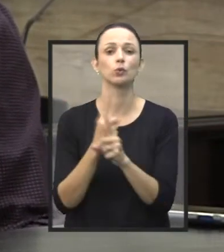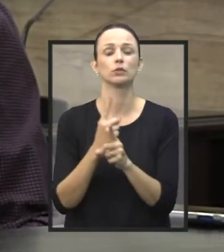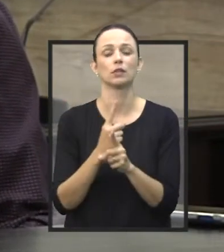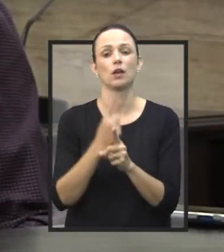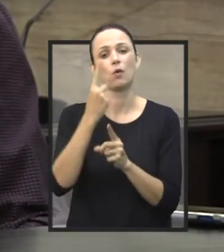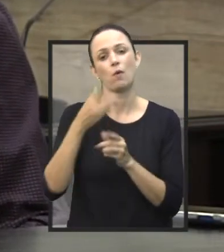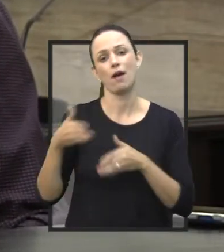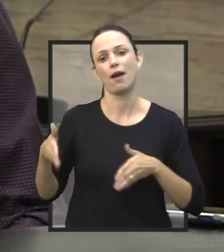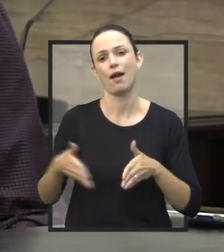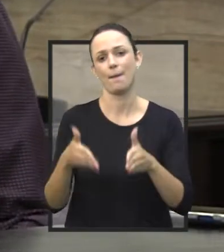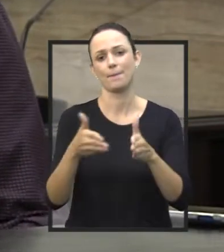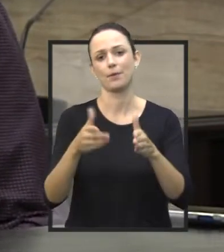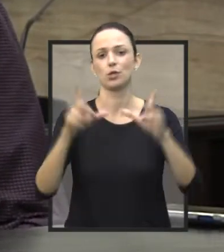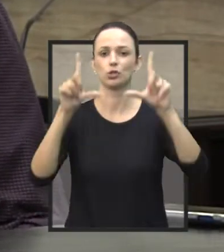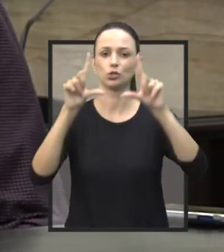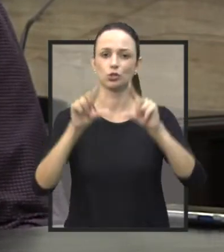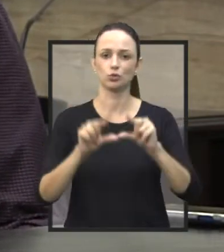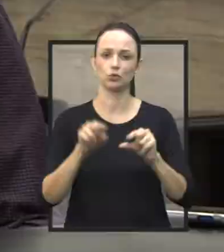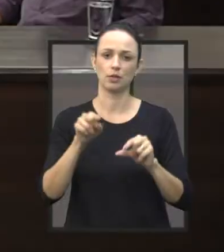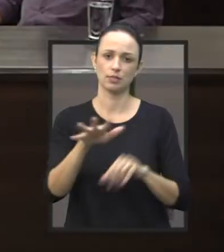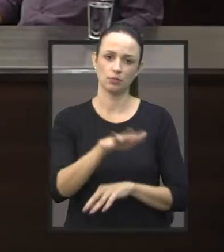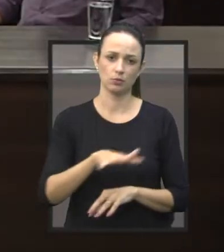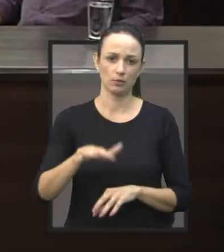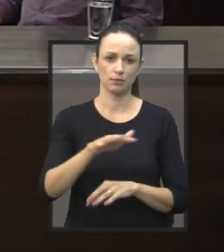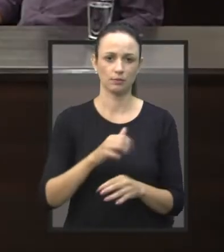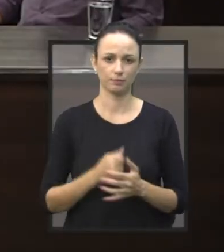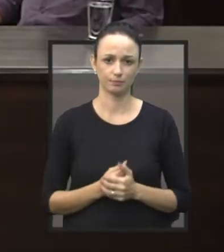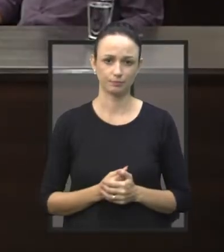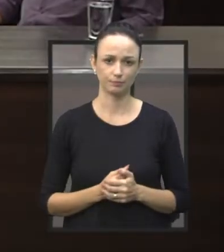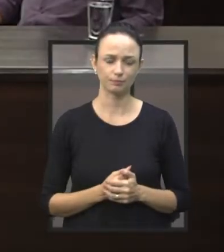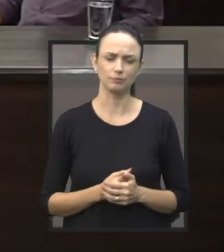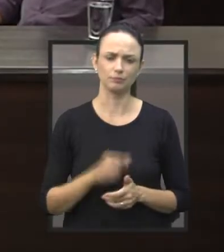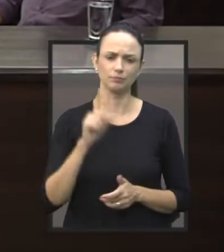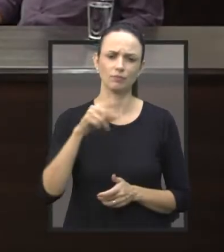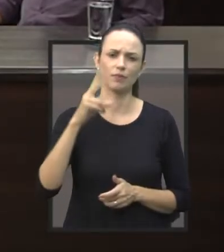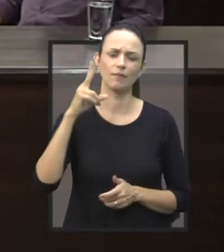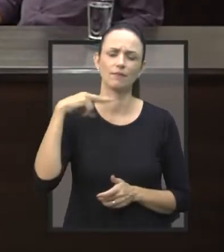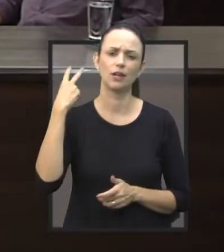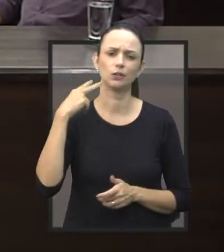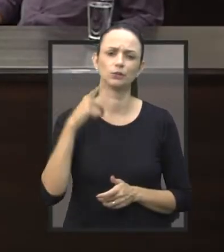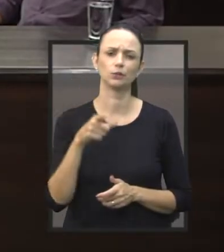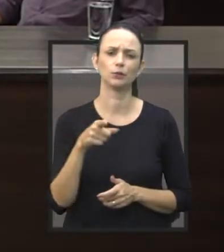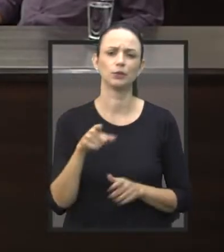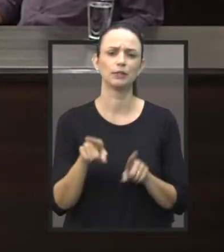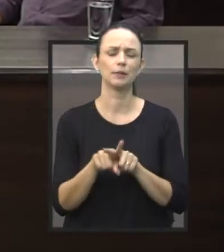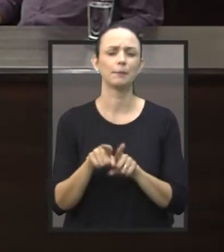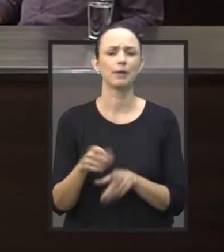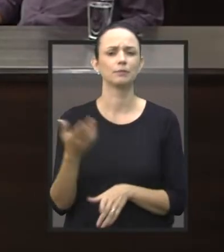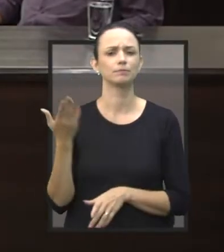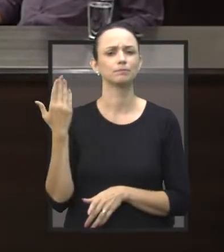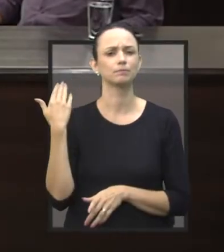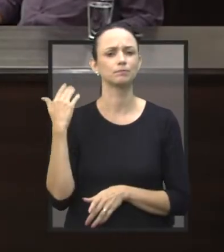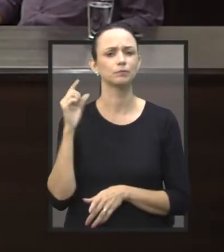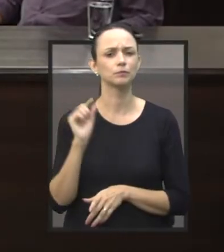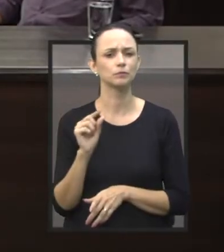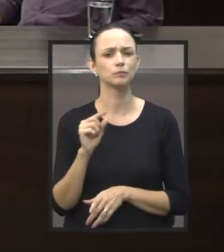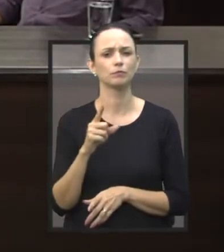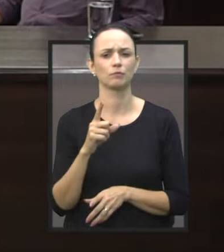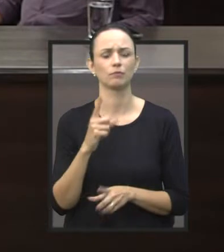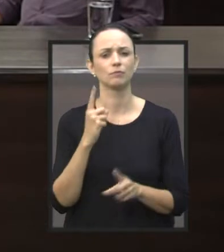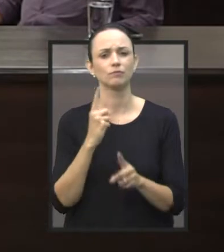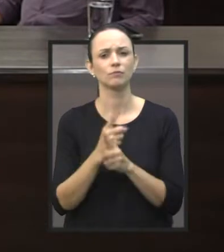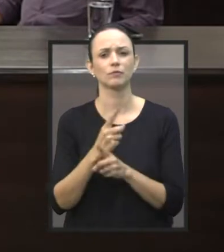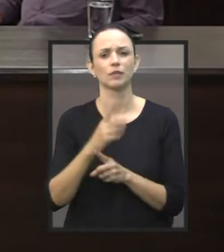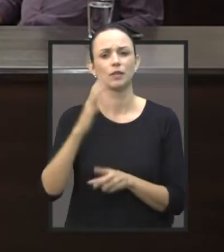amenizar mais essa situação. Vereador, recentemente, também, em busca de uma solução mais